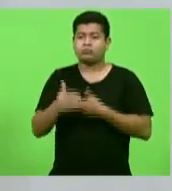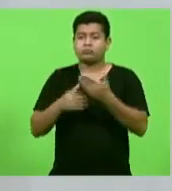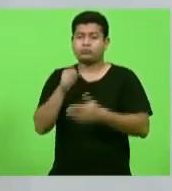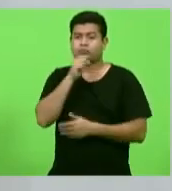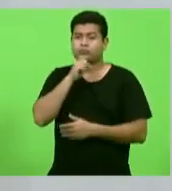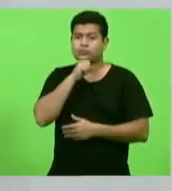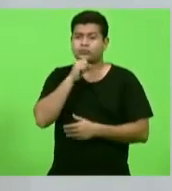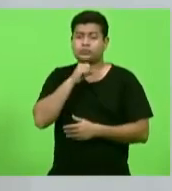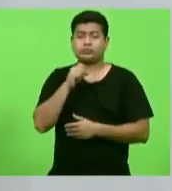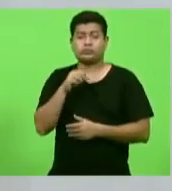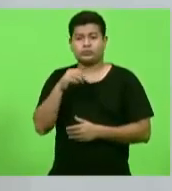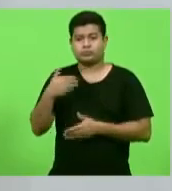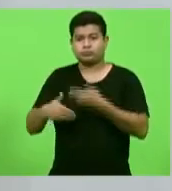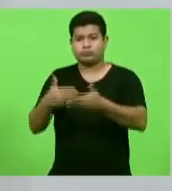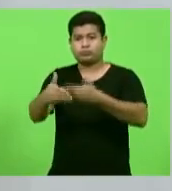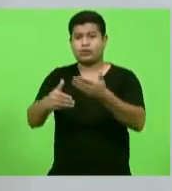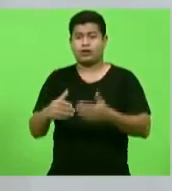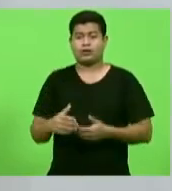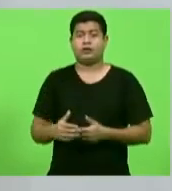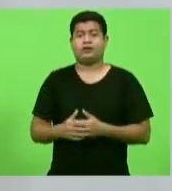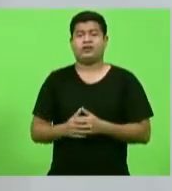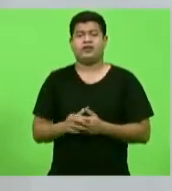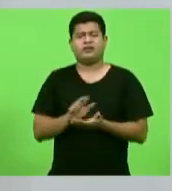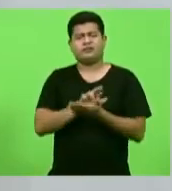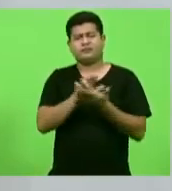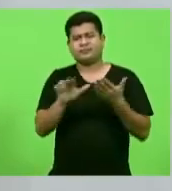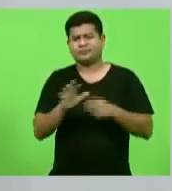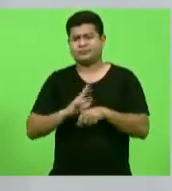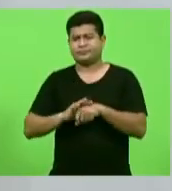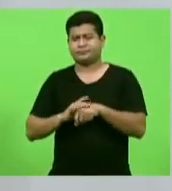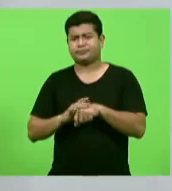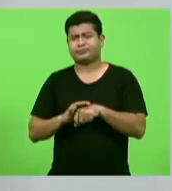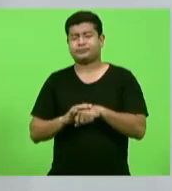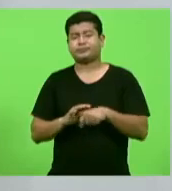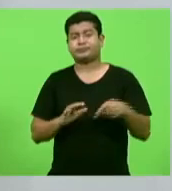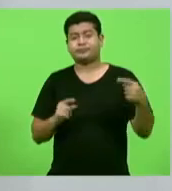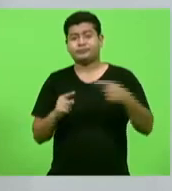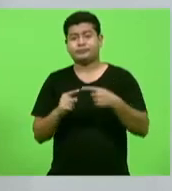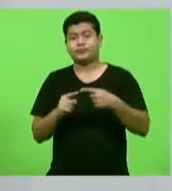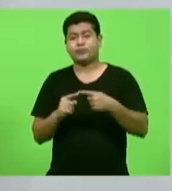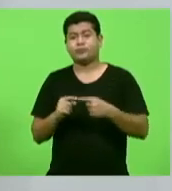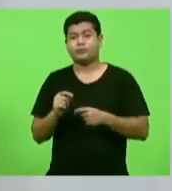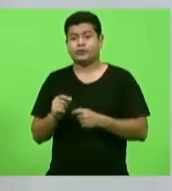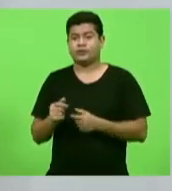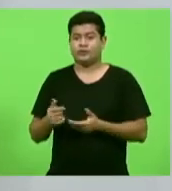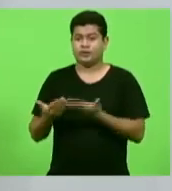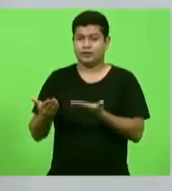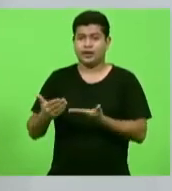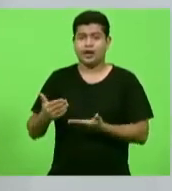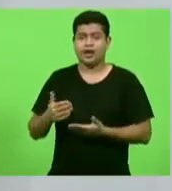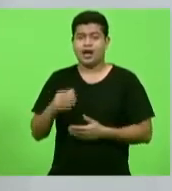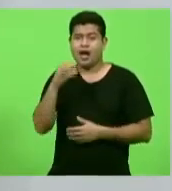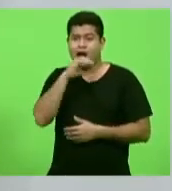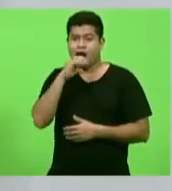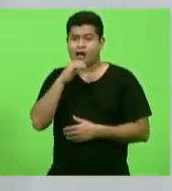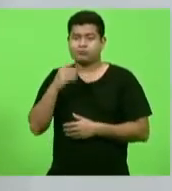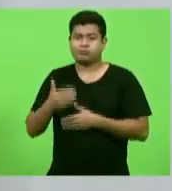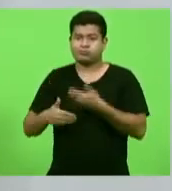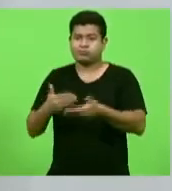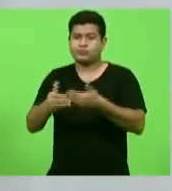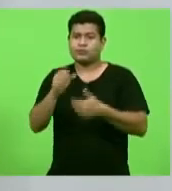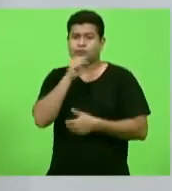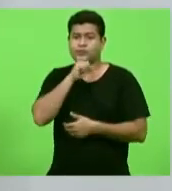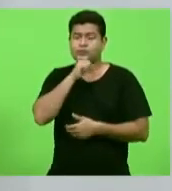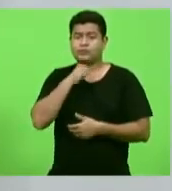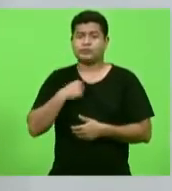E uma série de doenças que advém com esse envelhecimento precoce. A doença do Alzheimer, que ocorre